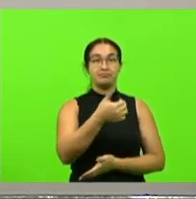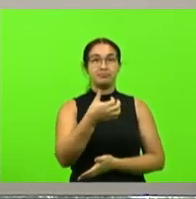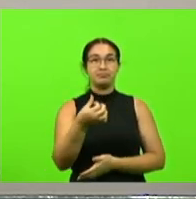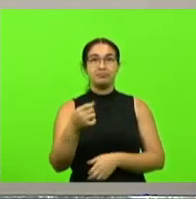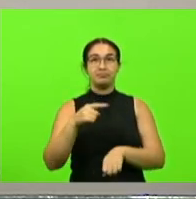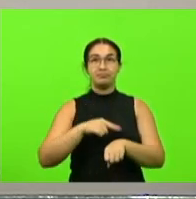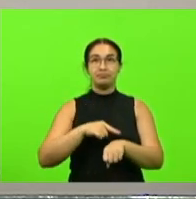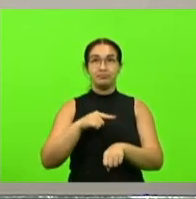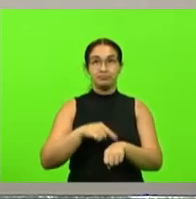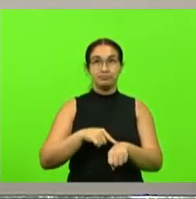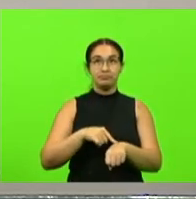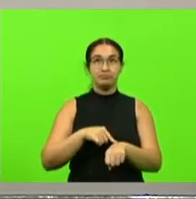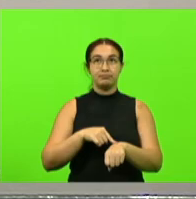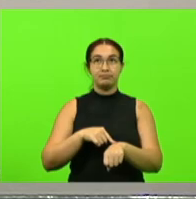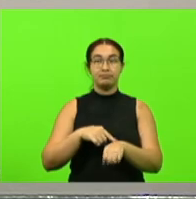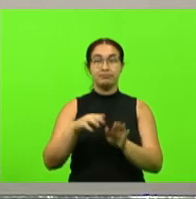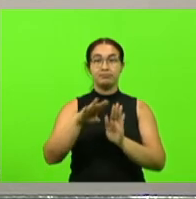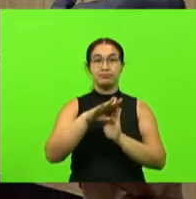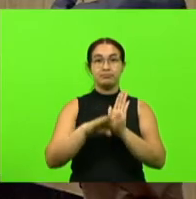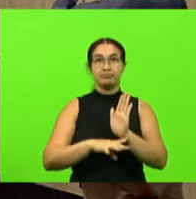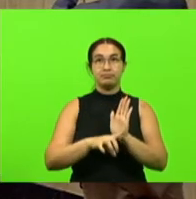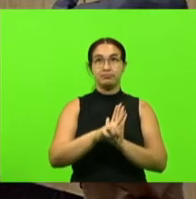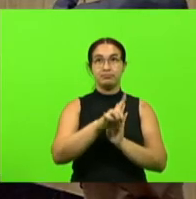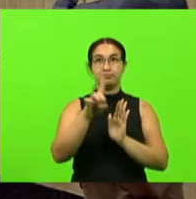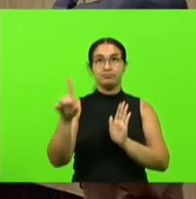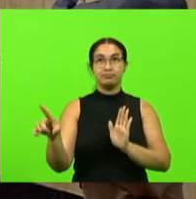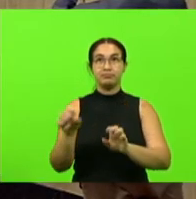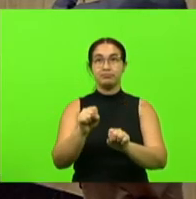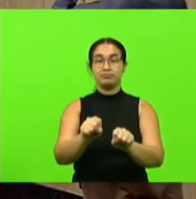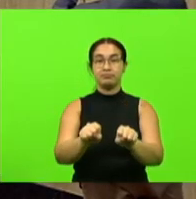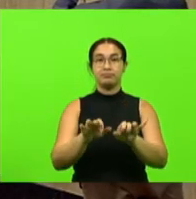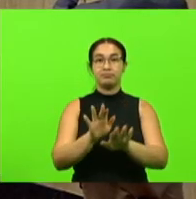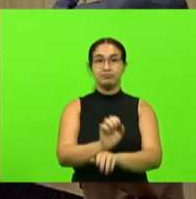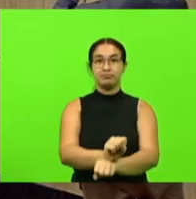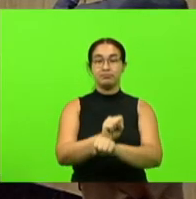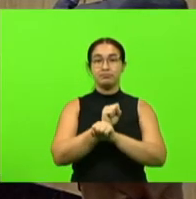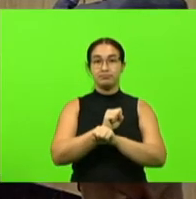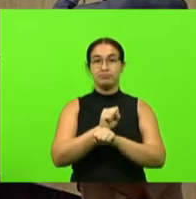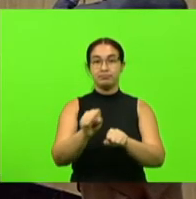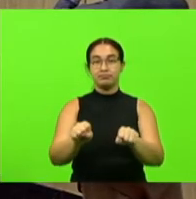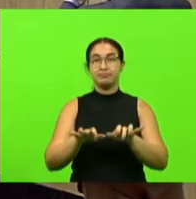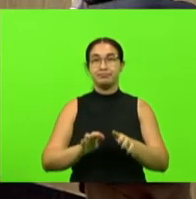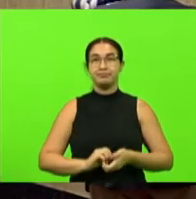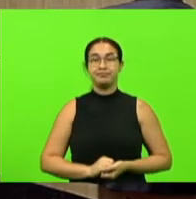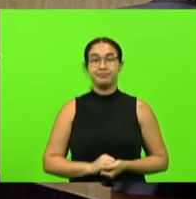para a ordem do dia está suspensa a sessão